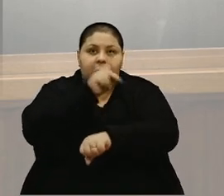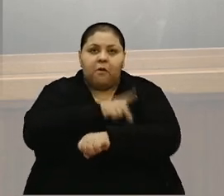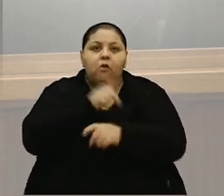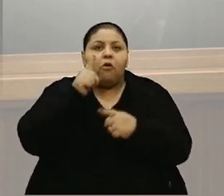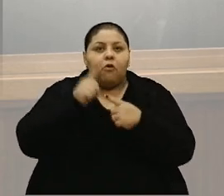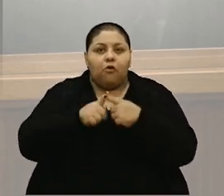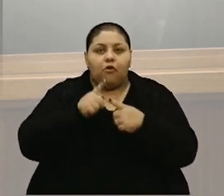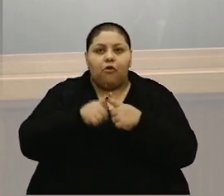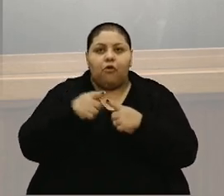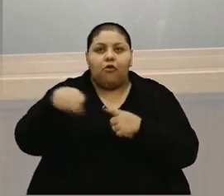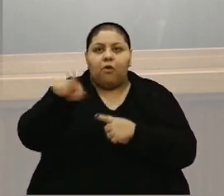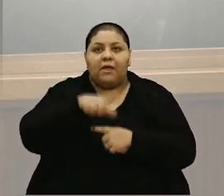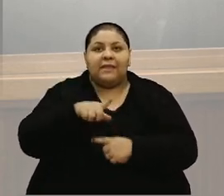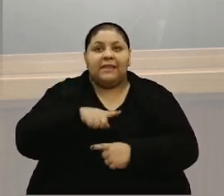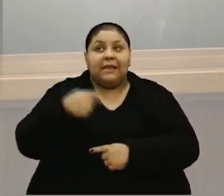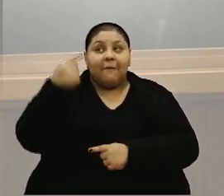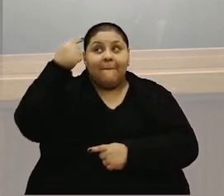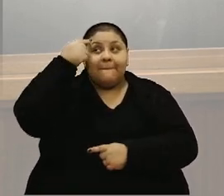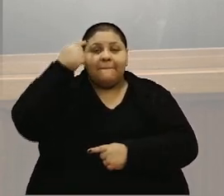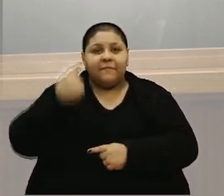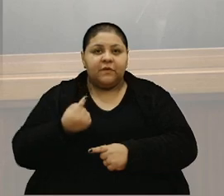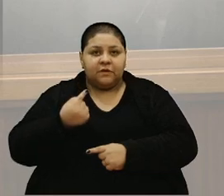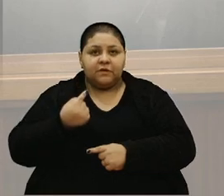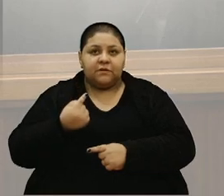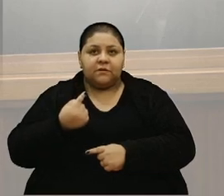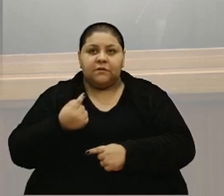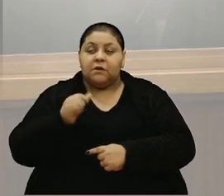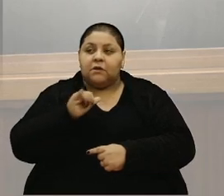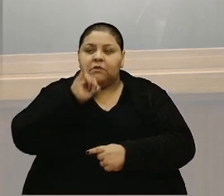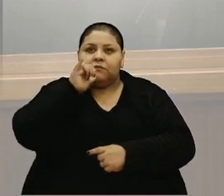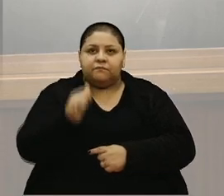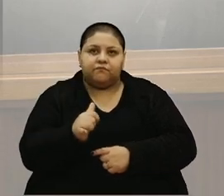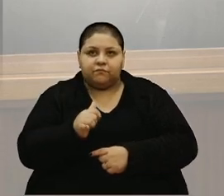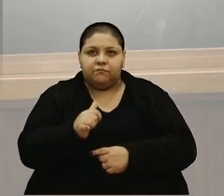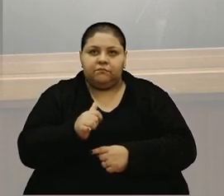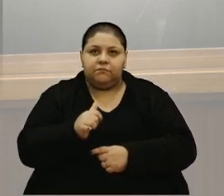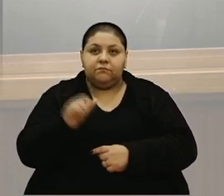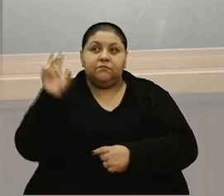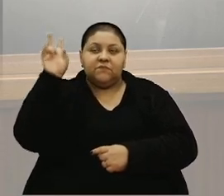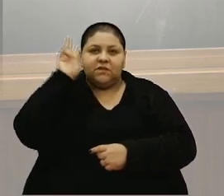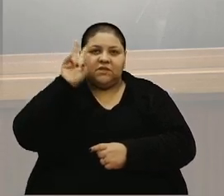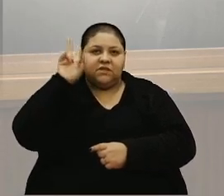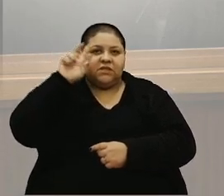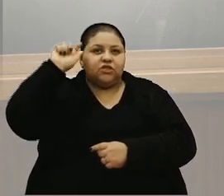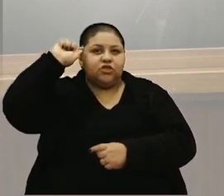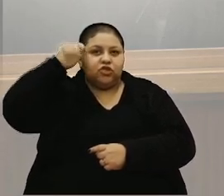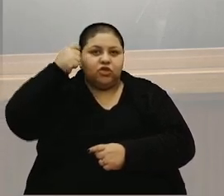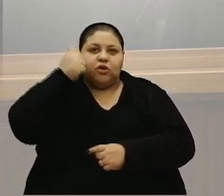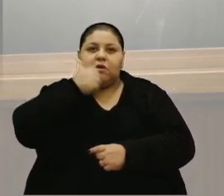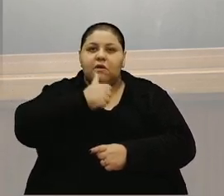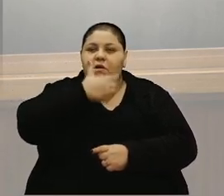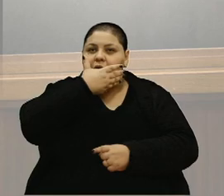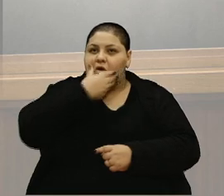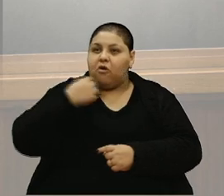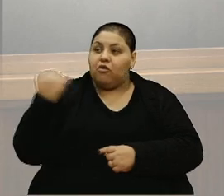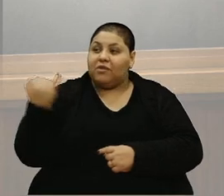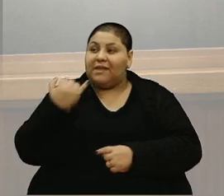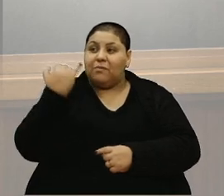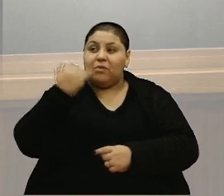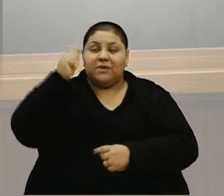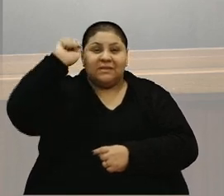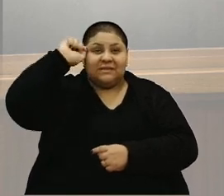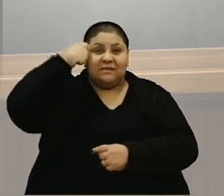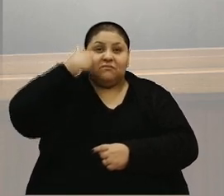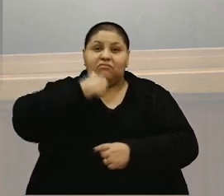é isso. O a gente tem que pensar é que, para falar da história dos negros e negras, da importância dos negros e